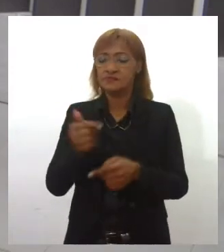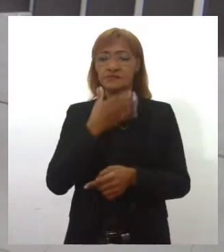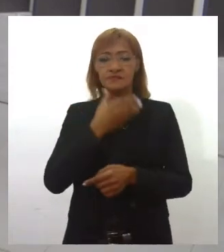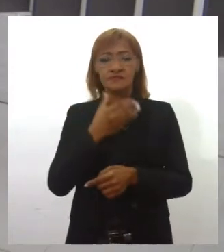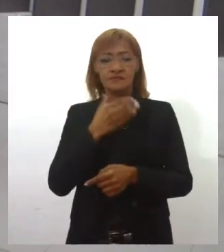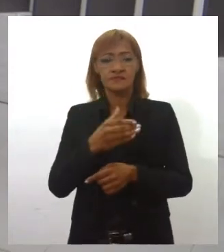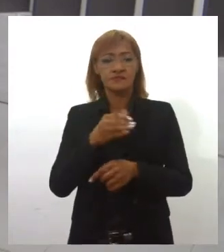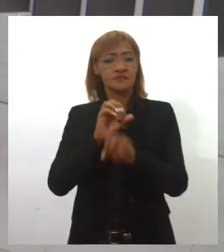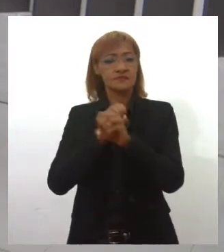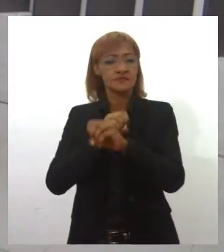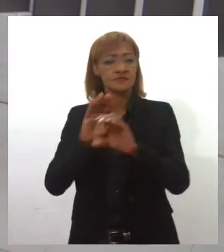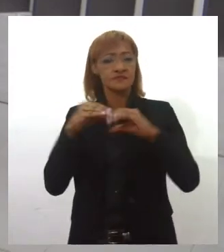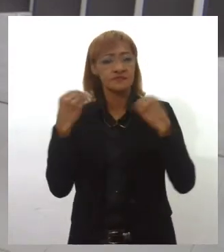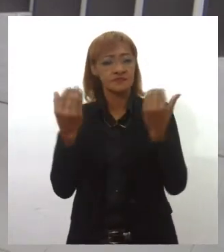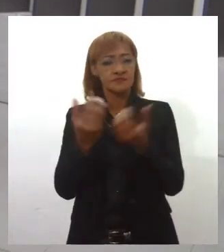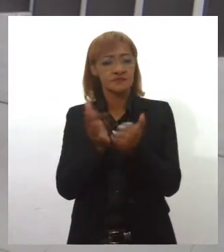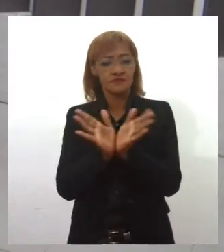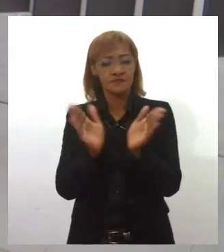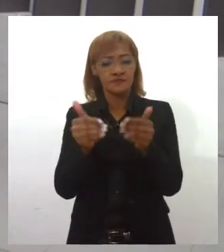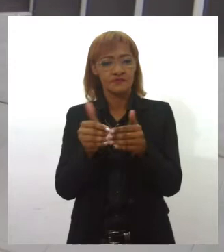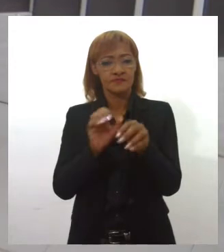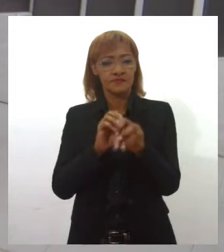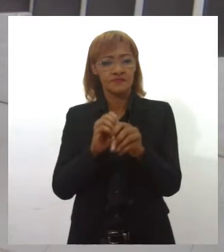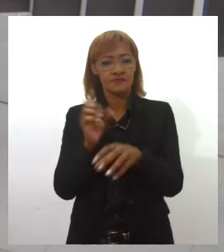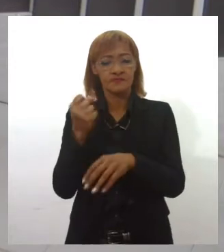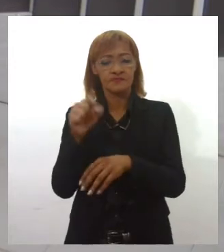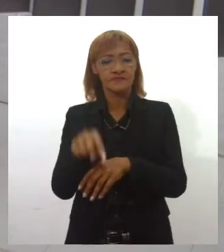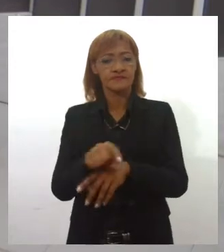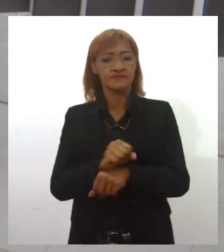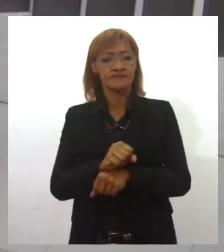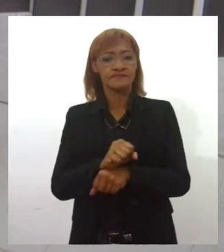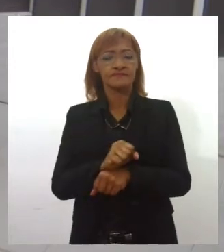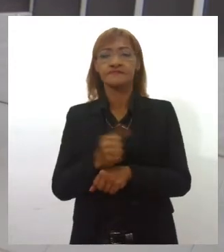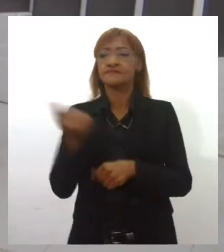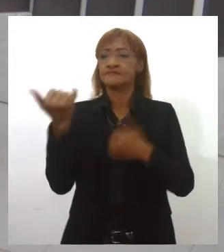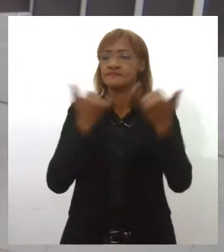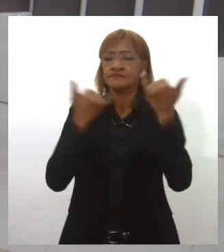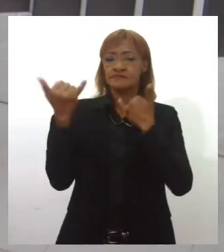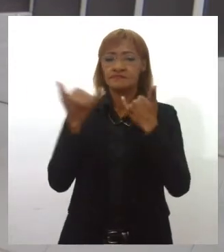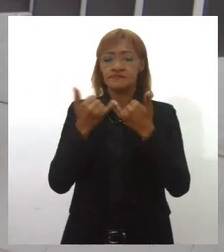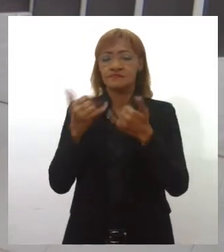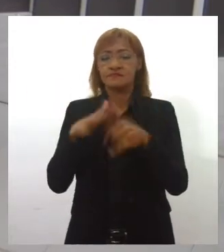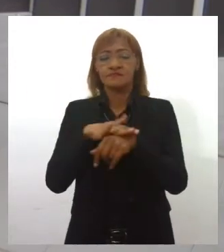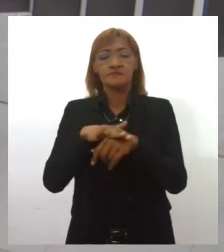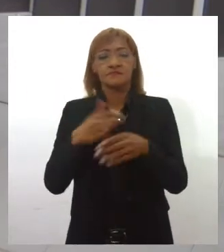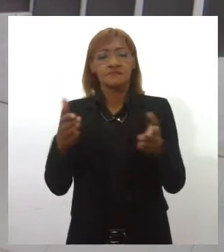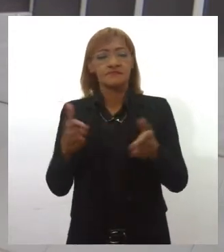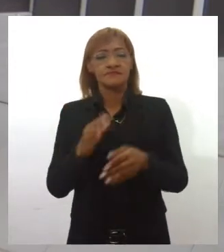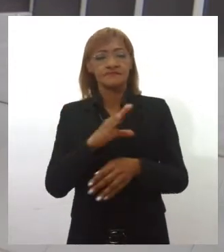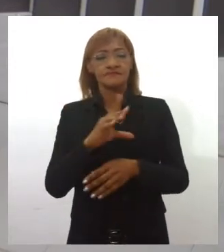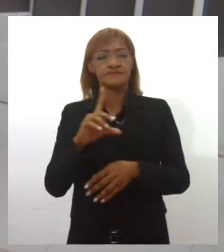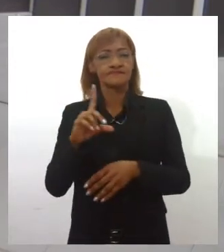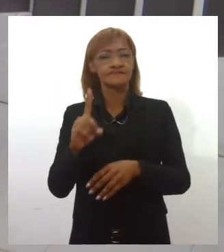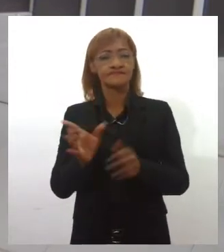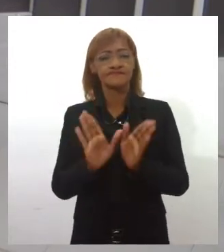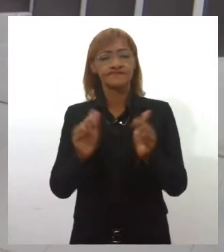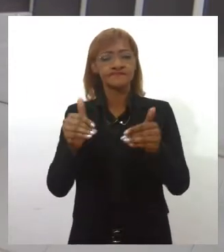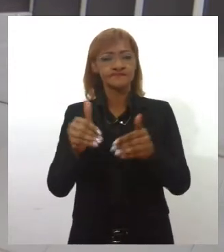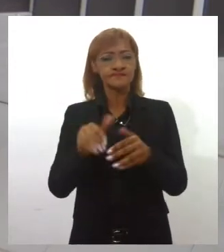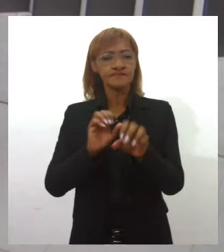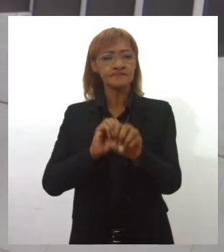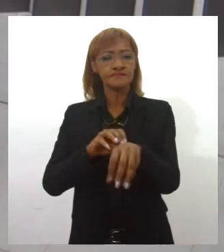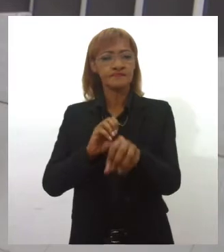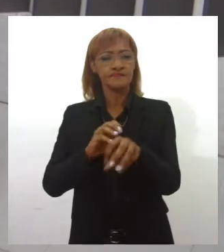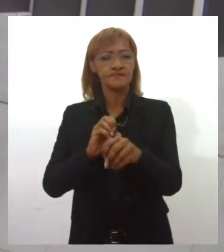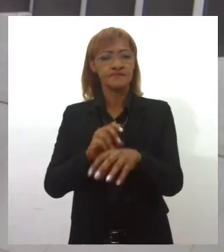promovidas pelo Fórum Estadual de Educação de Sergipe. Para nos dar mais informações, eu converso agora com o coordenador do Fórum Nacional de Educação,